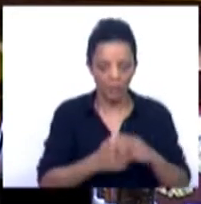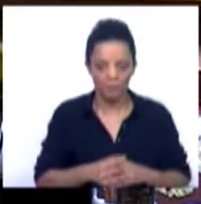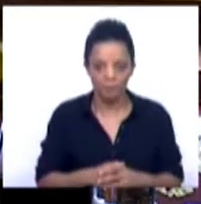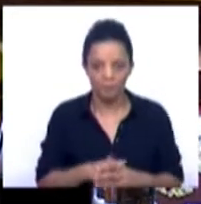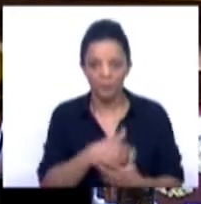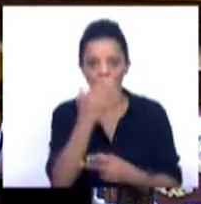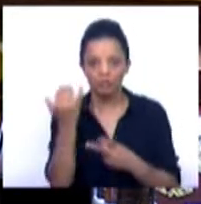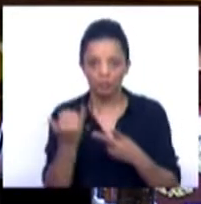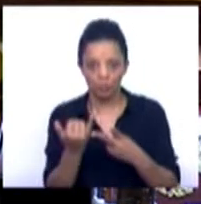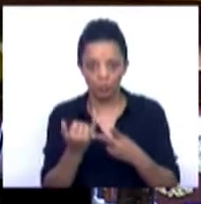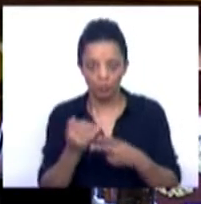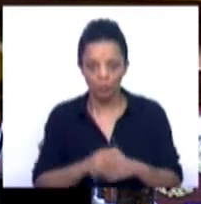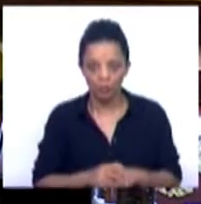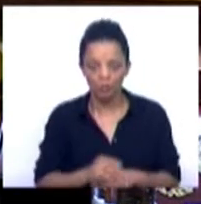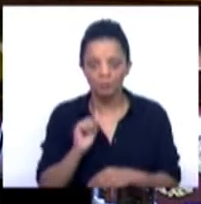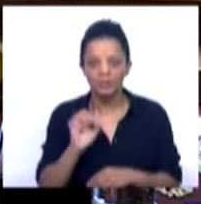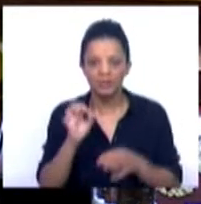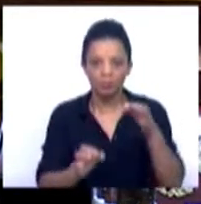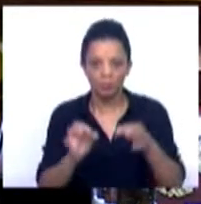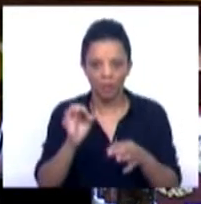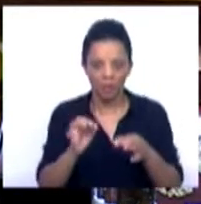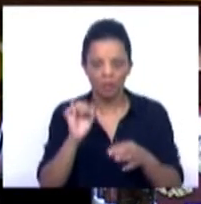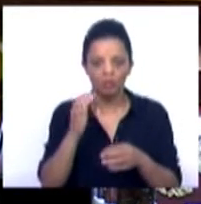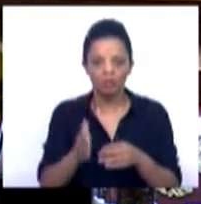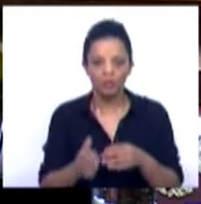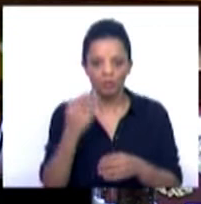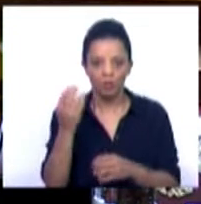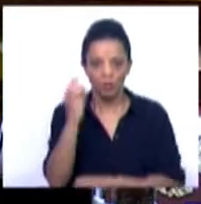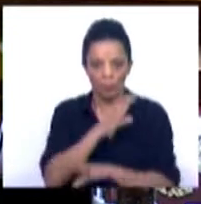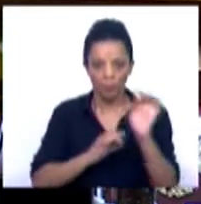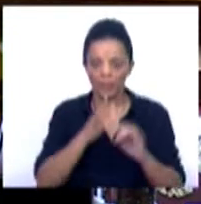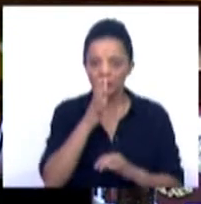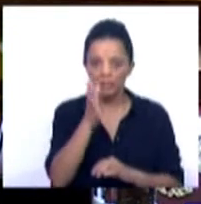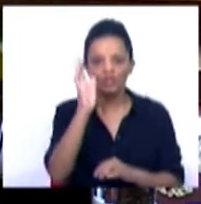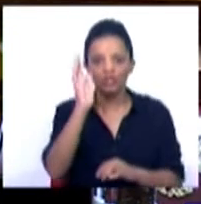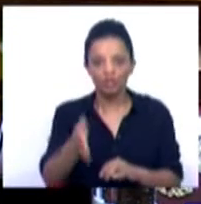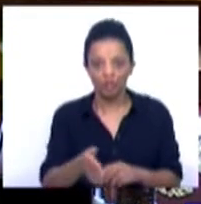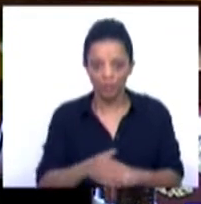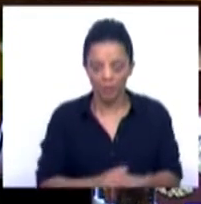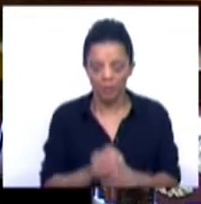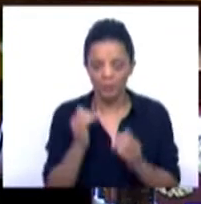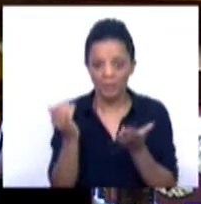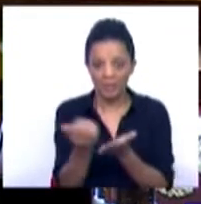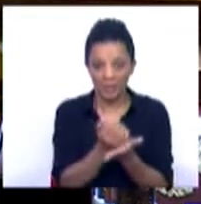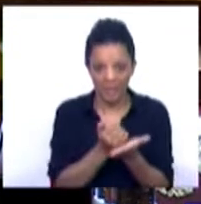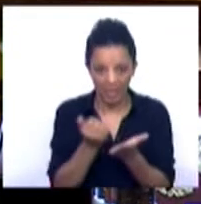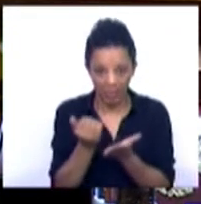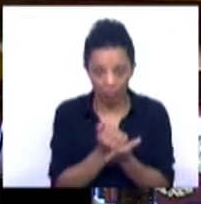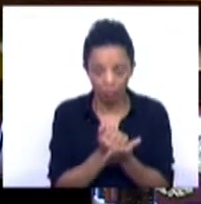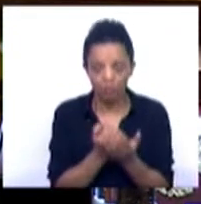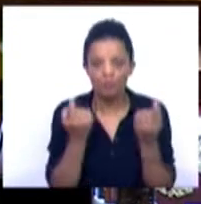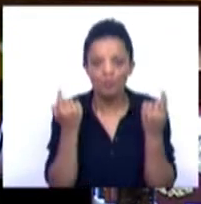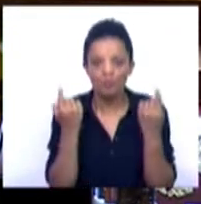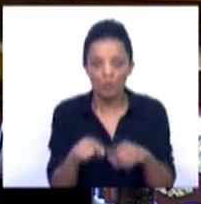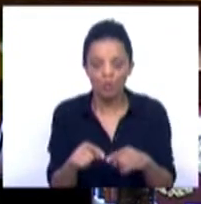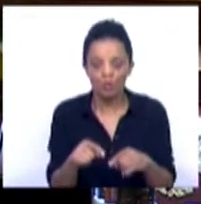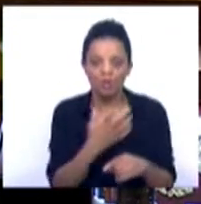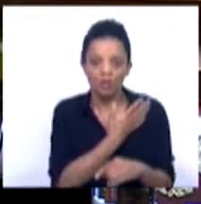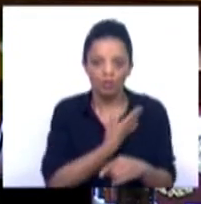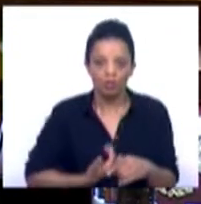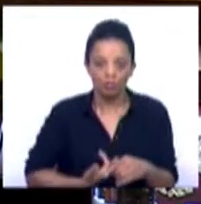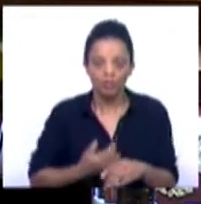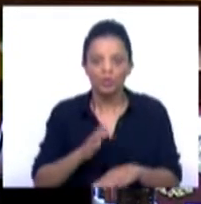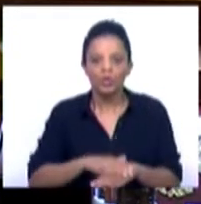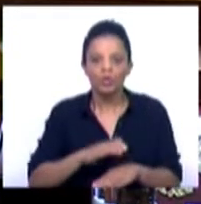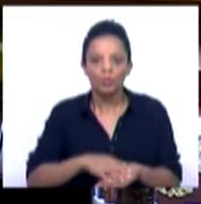Em segundo lugar, a jurisprudência do Tribunal de Justiça da União Europeia já disse que esses dados apenas podem ser conservados